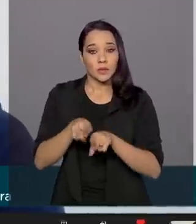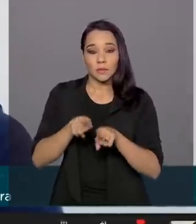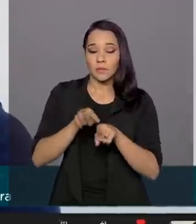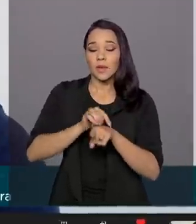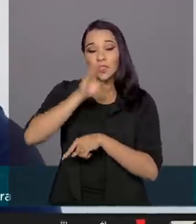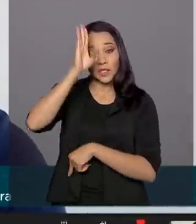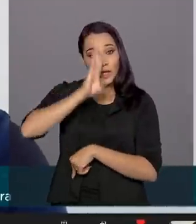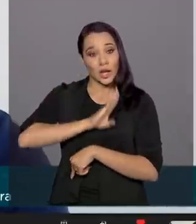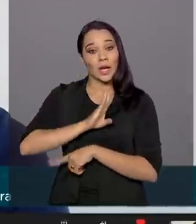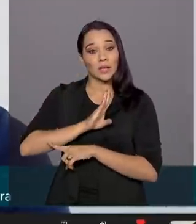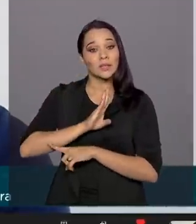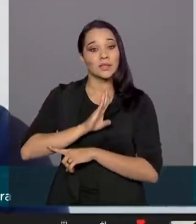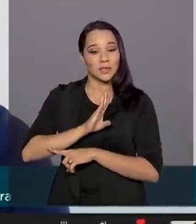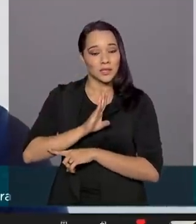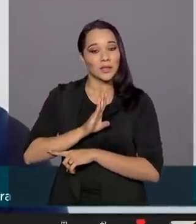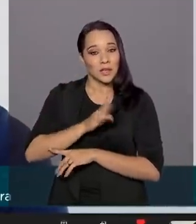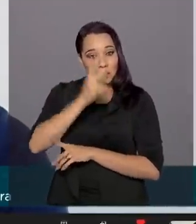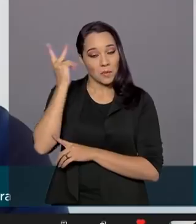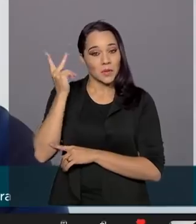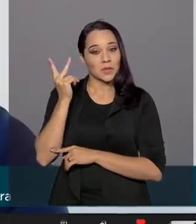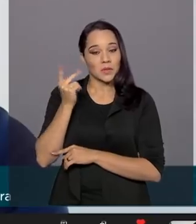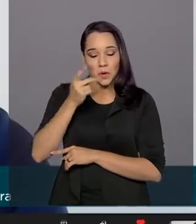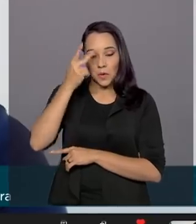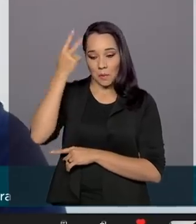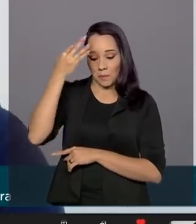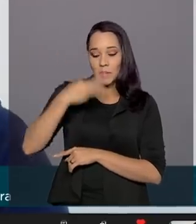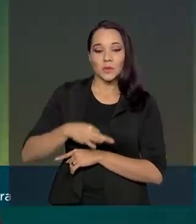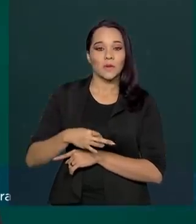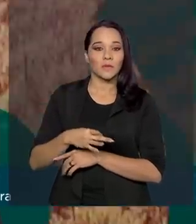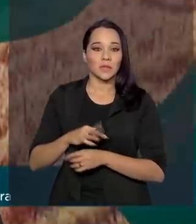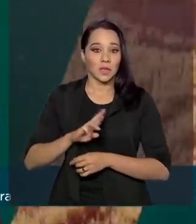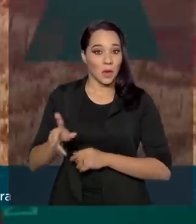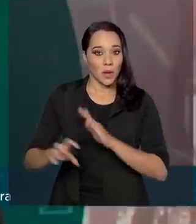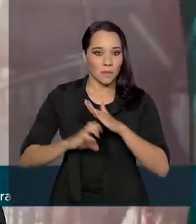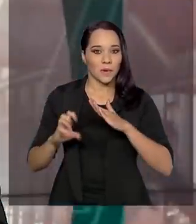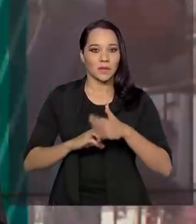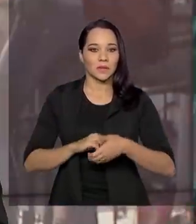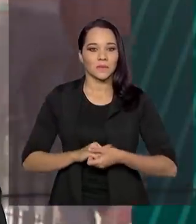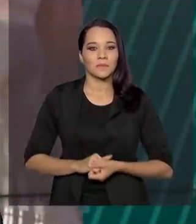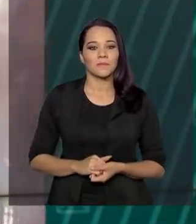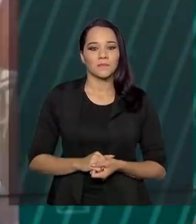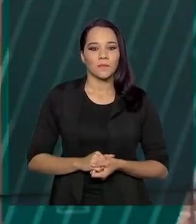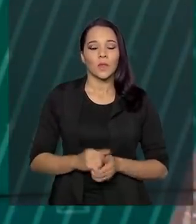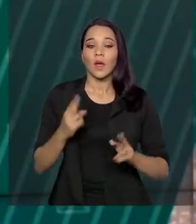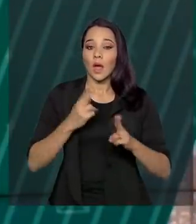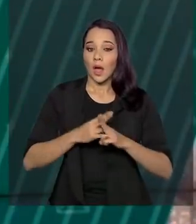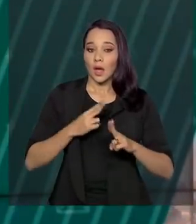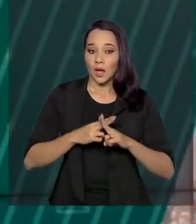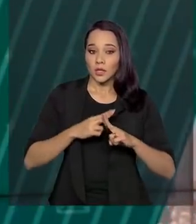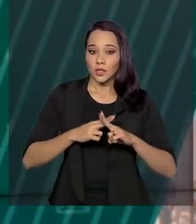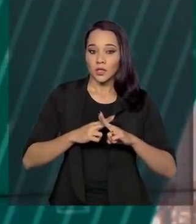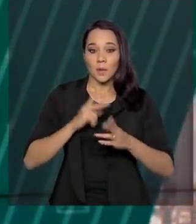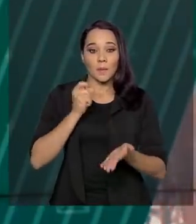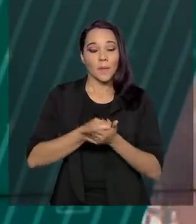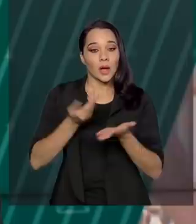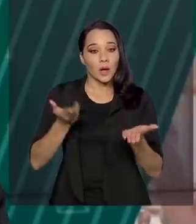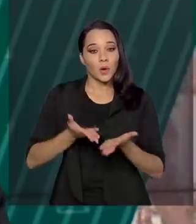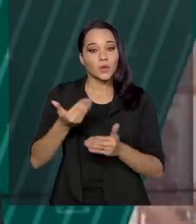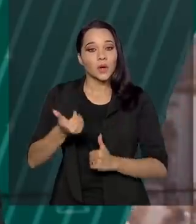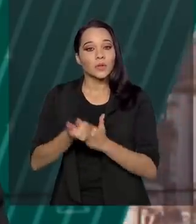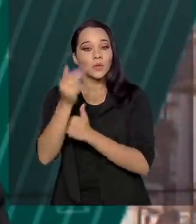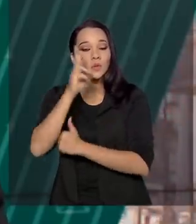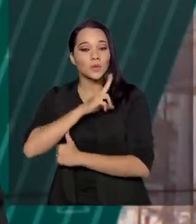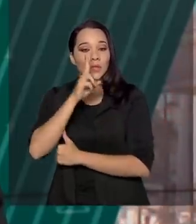gratuidade para quem é pagador pessoa física. A Caixa Econômica Federal paga hoje o auxílio